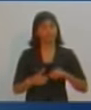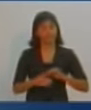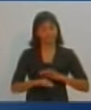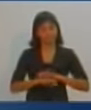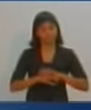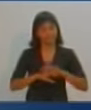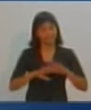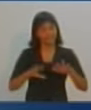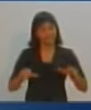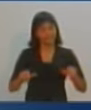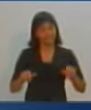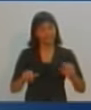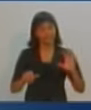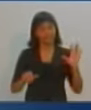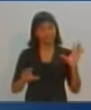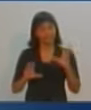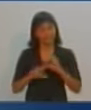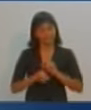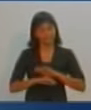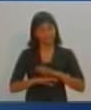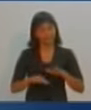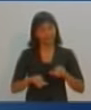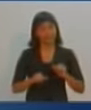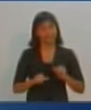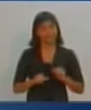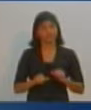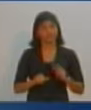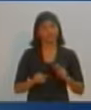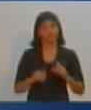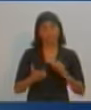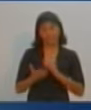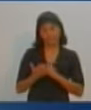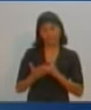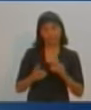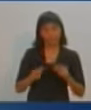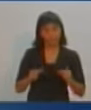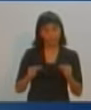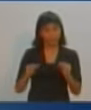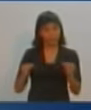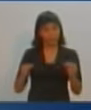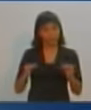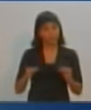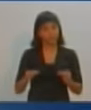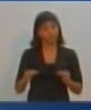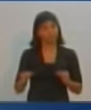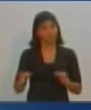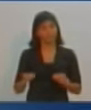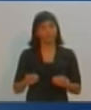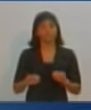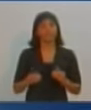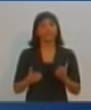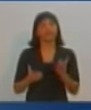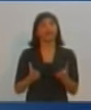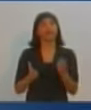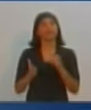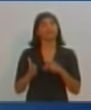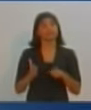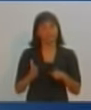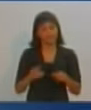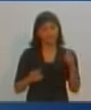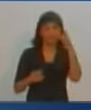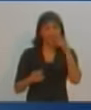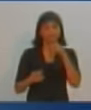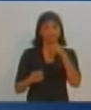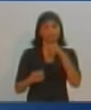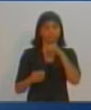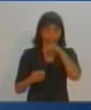ensino que foi aprovado e prevê metas. E, além disso, nós vamos criar esse programa chamado Creste e Parceira, para atender as mães e os pais que necessitam de